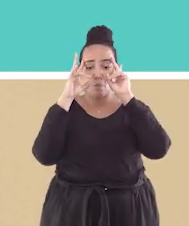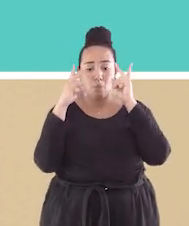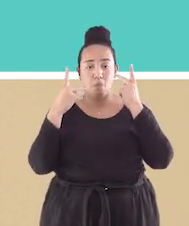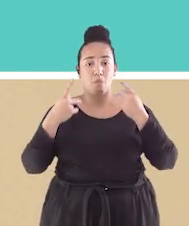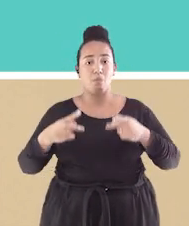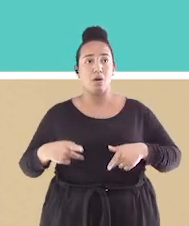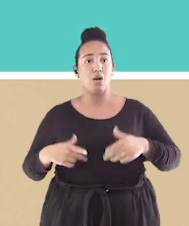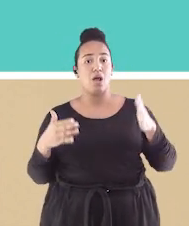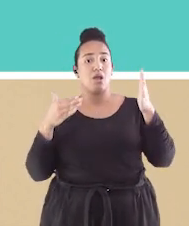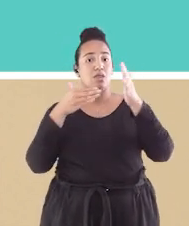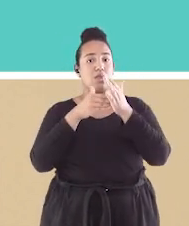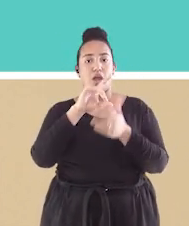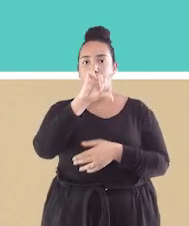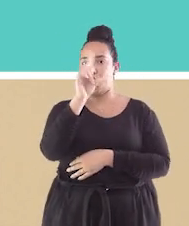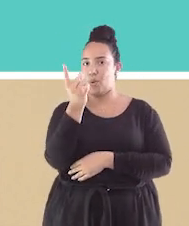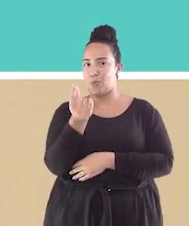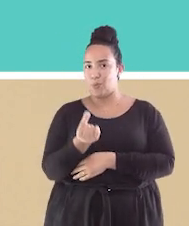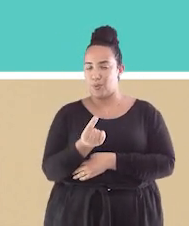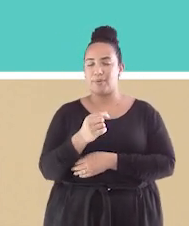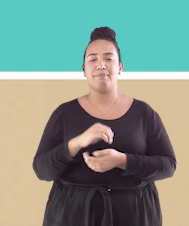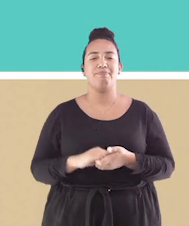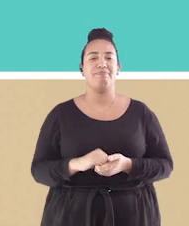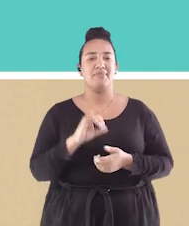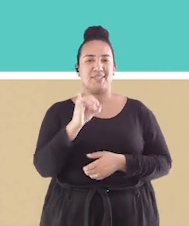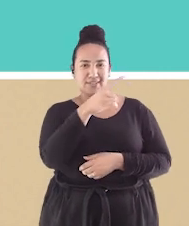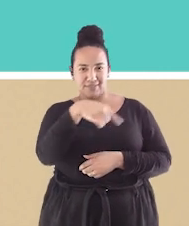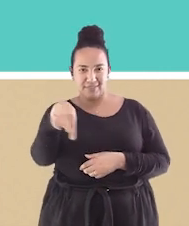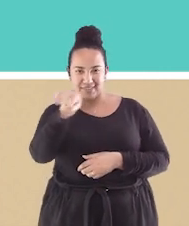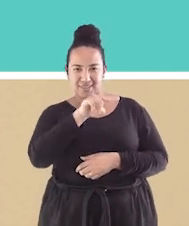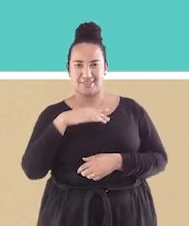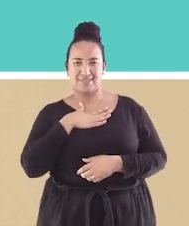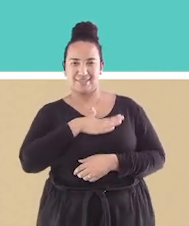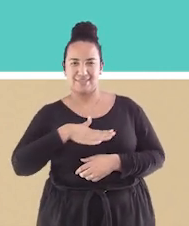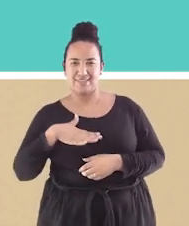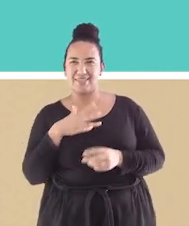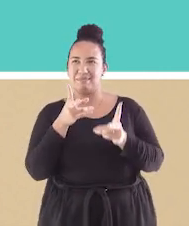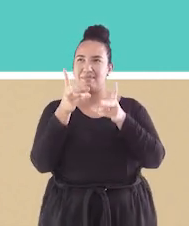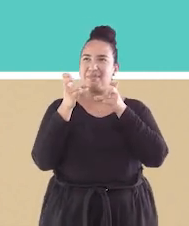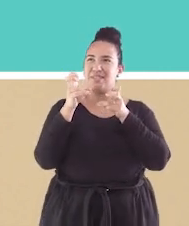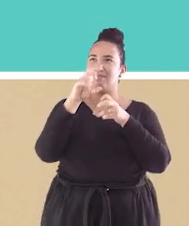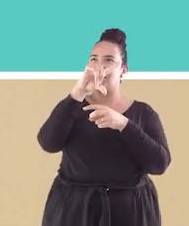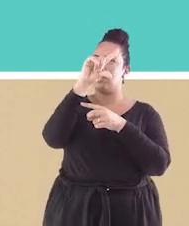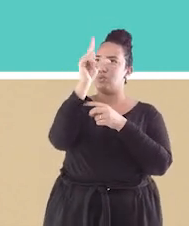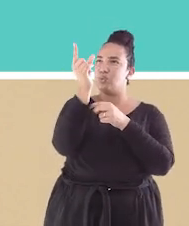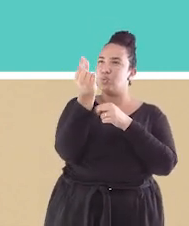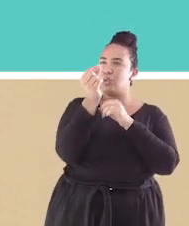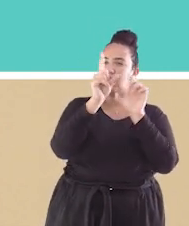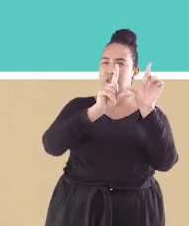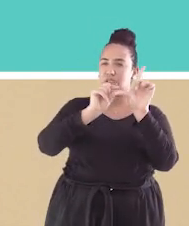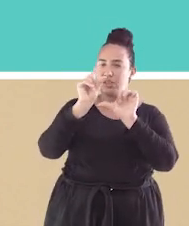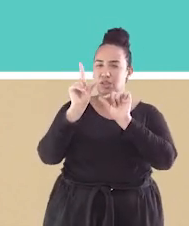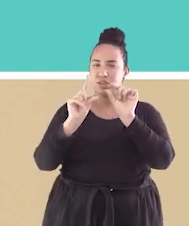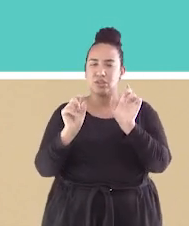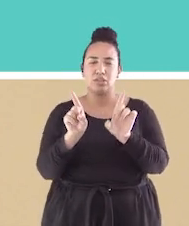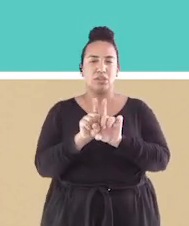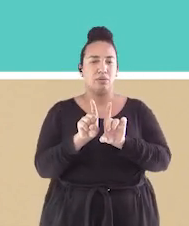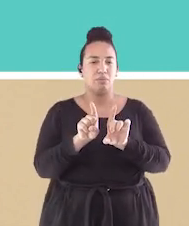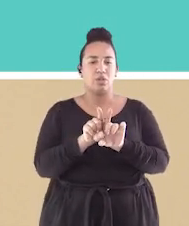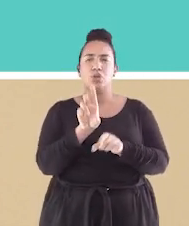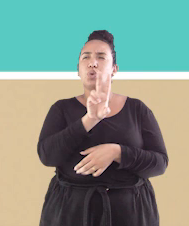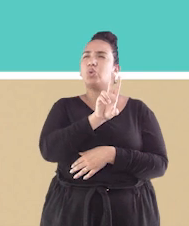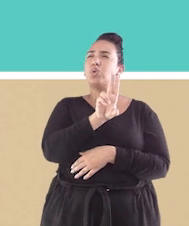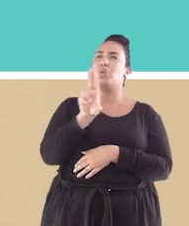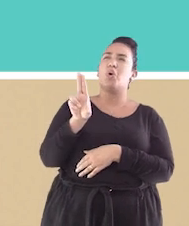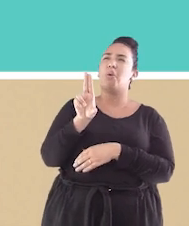Se você gosta de olhar a Lua, as estrelas, tenha curiosidade de saber o nome das estrelas,